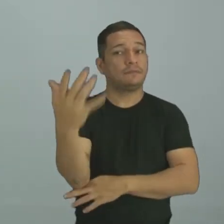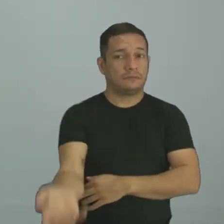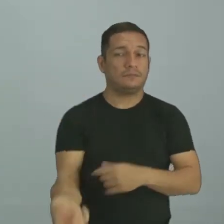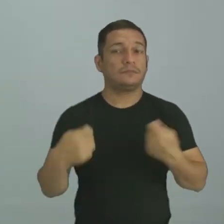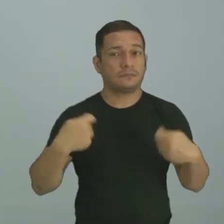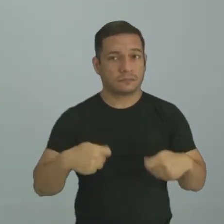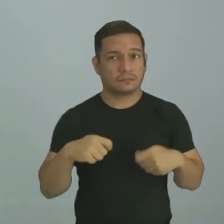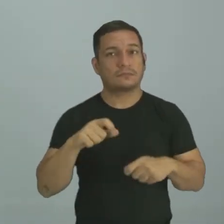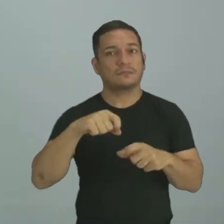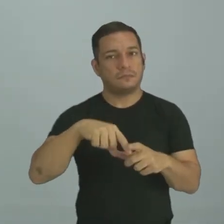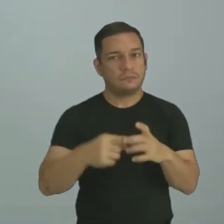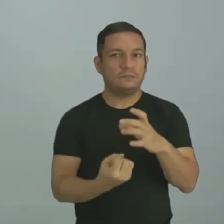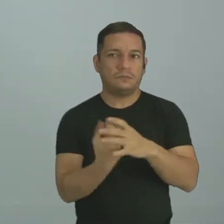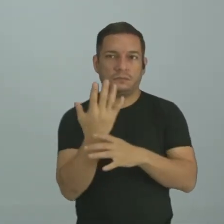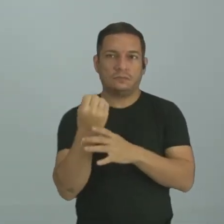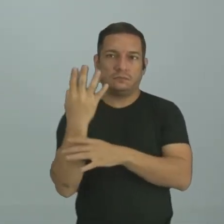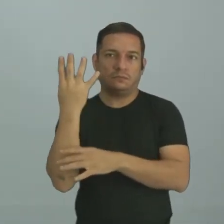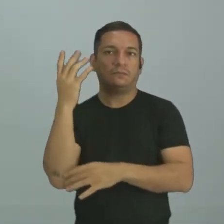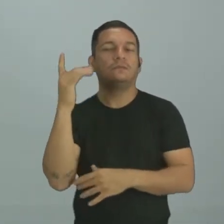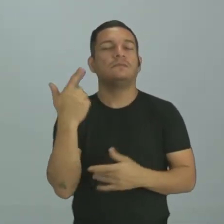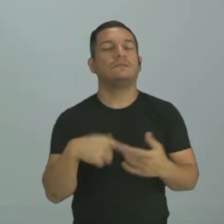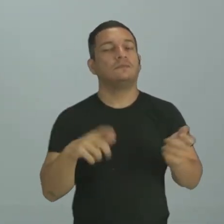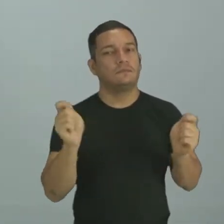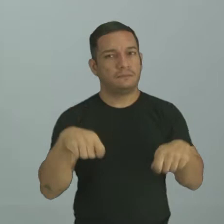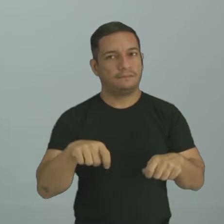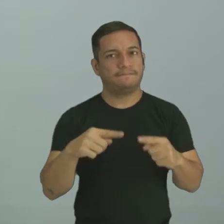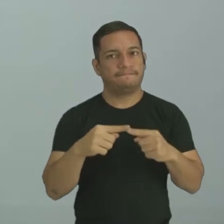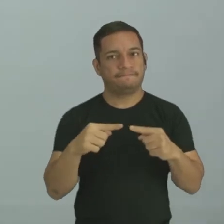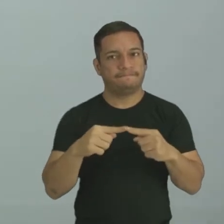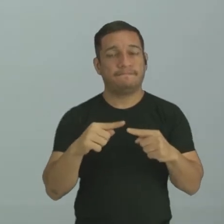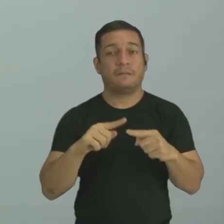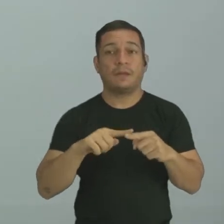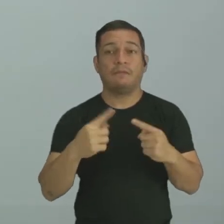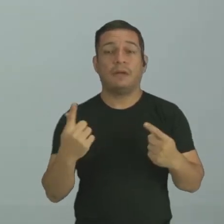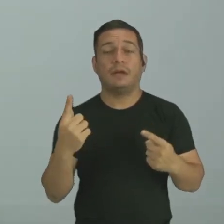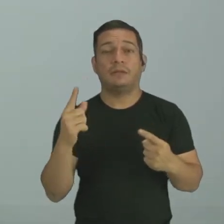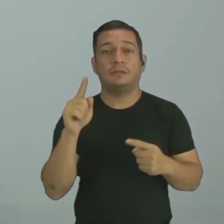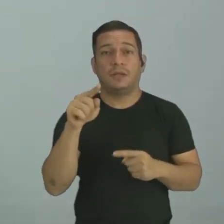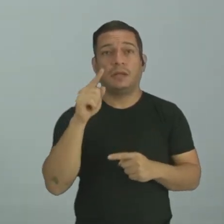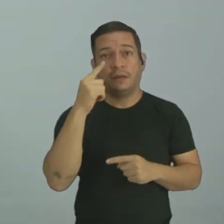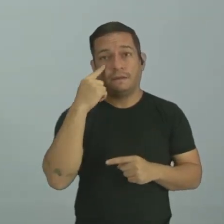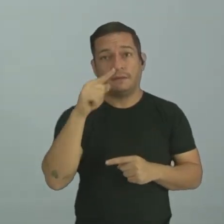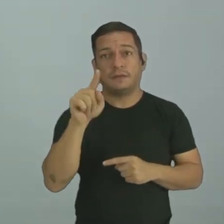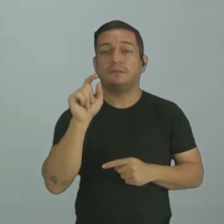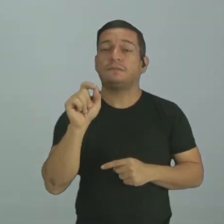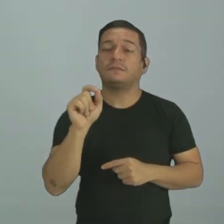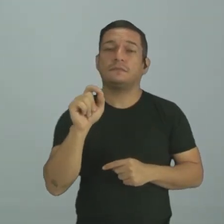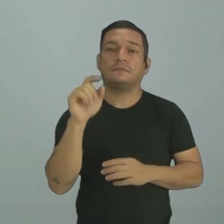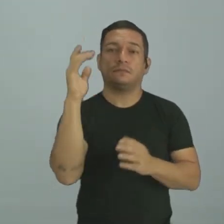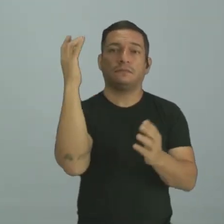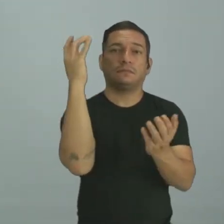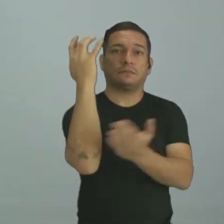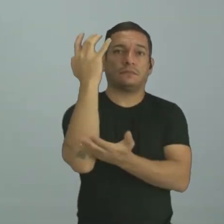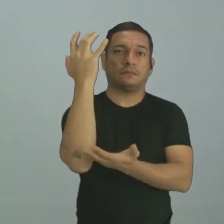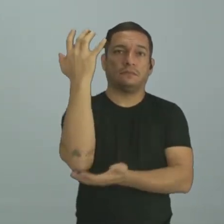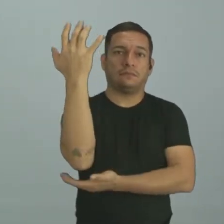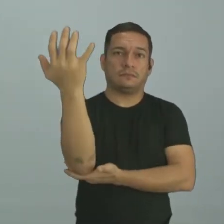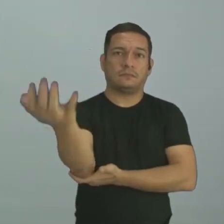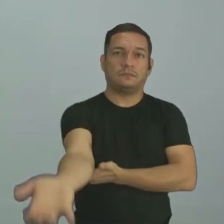reflorestamento, que tem um trabalho por trás. Mas, no caso aqui, ela estava vendo, ó, árvores cortadas